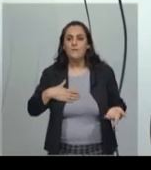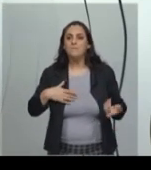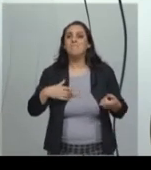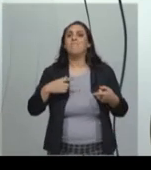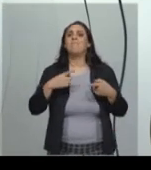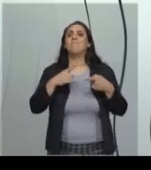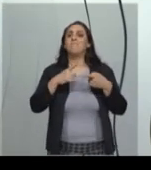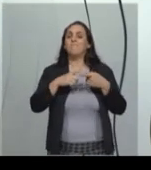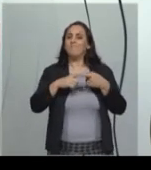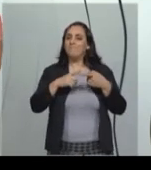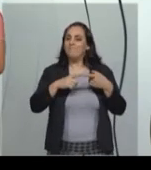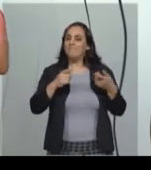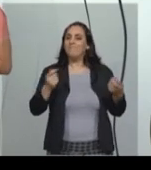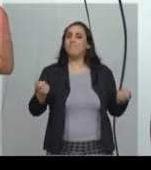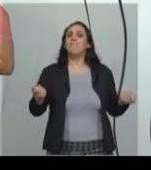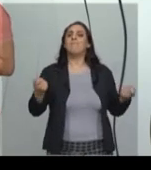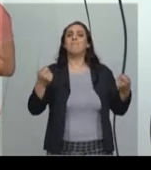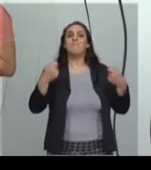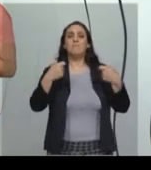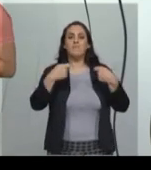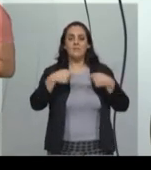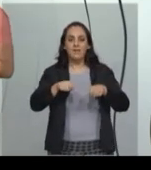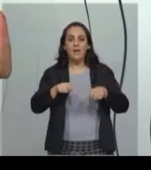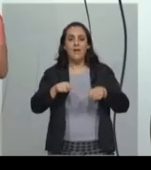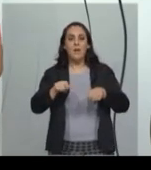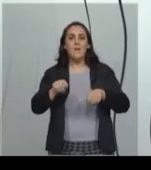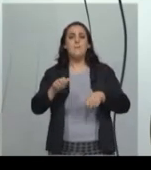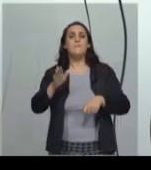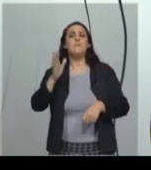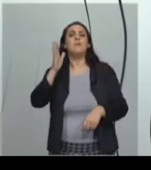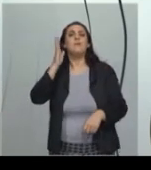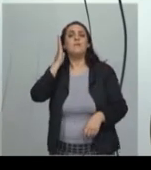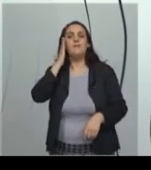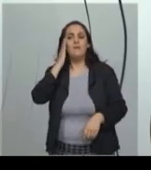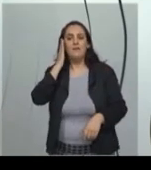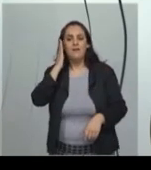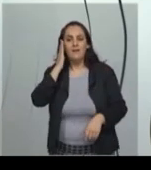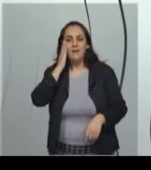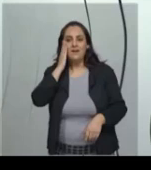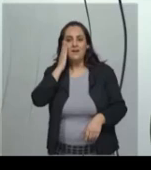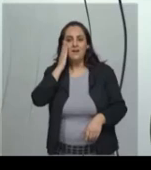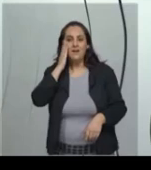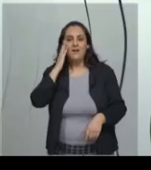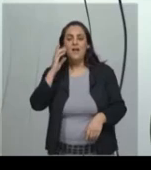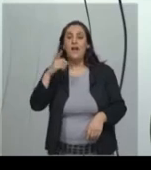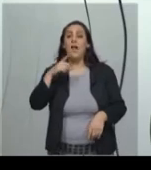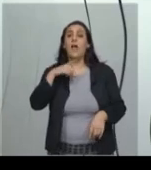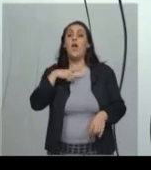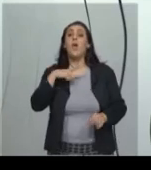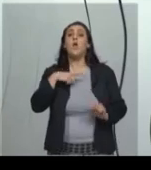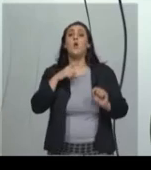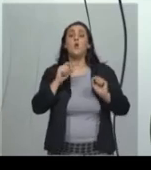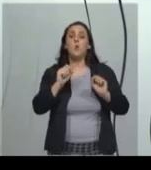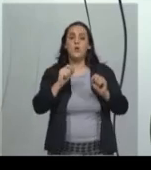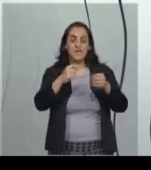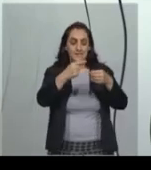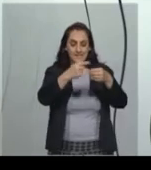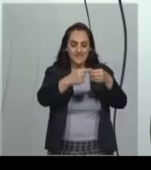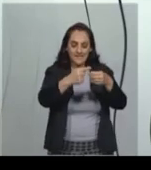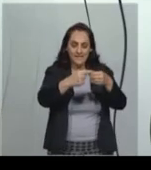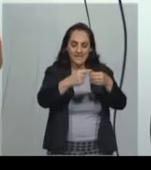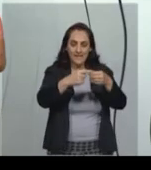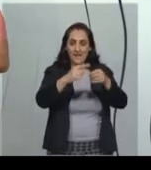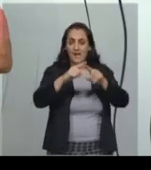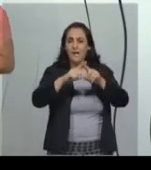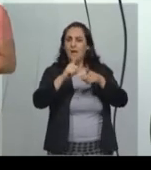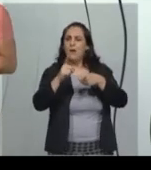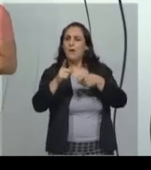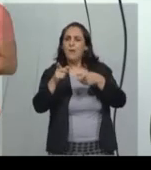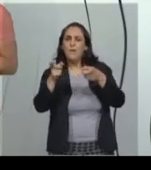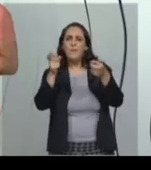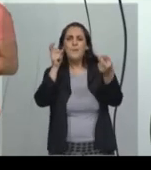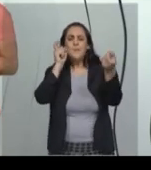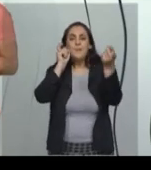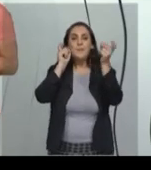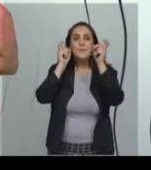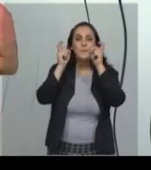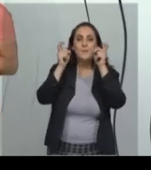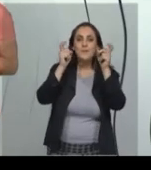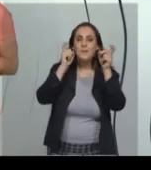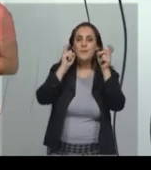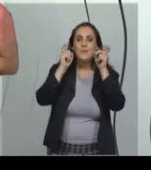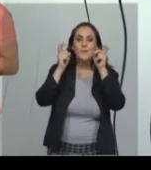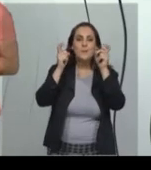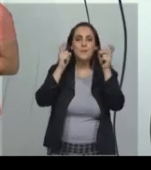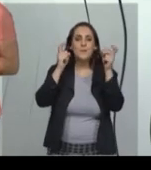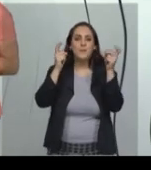consegue perceber que apesar de ser uma cidade, tem uma preocupação com a arborização, com